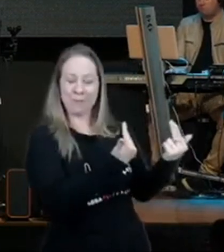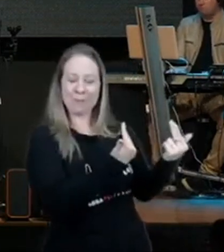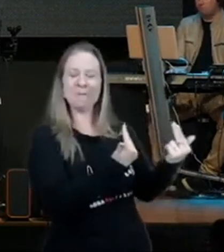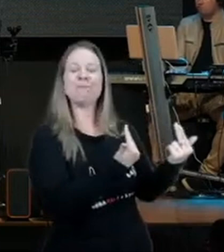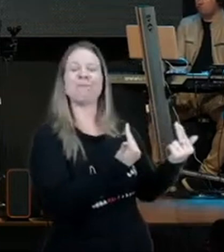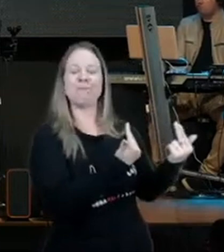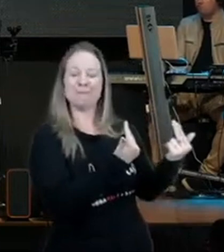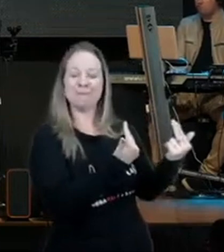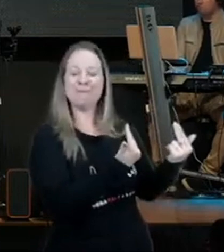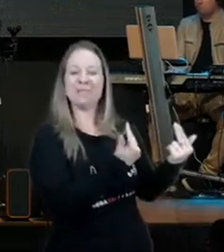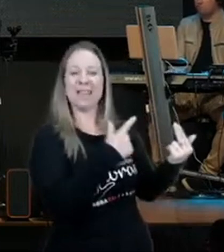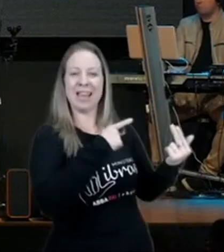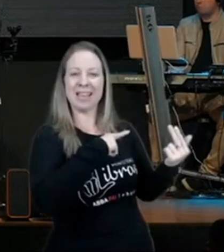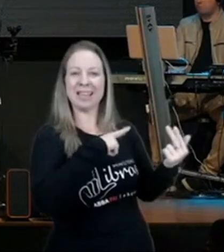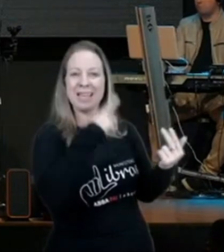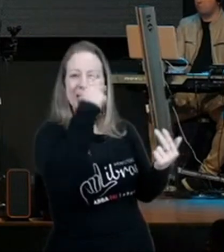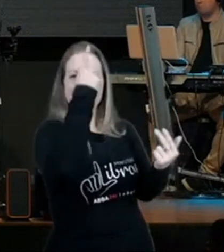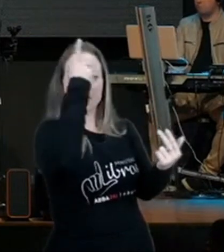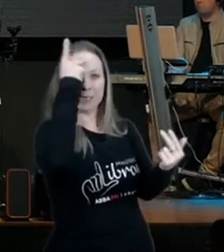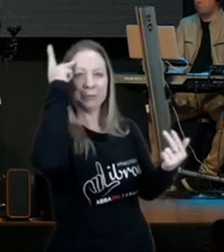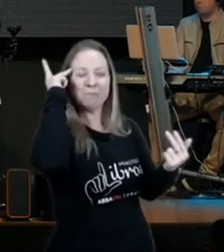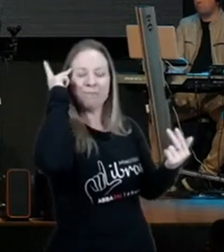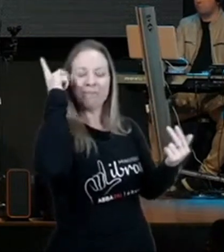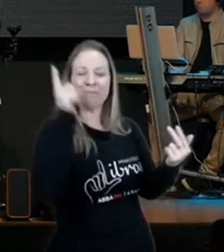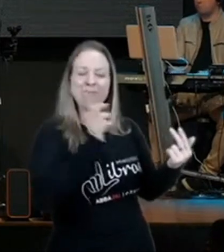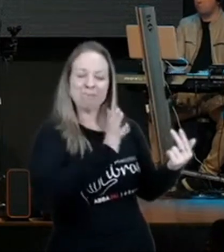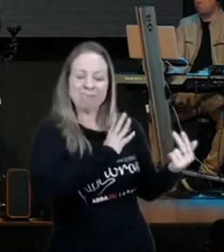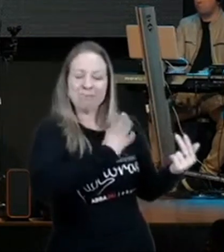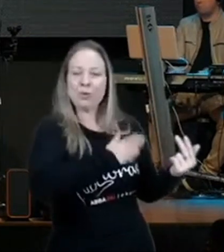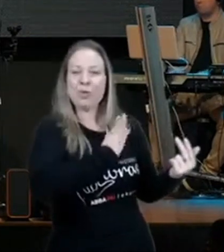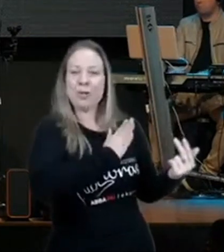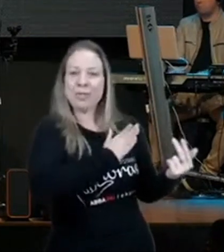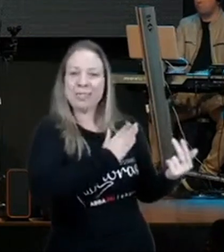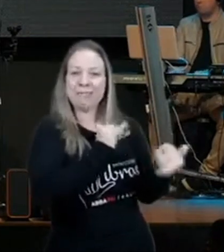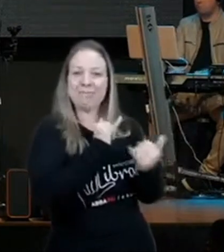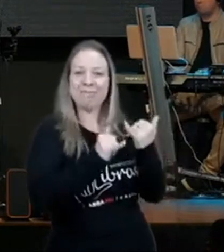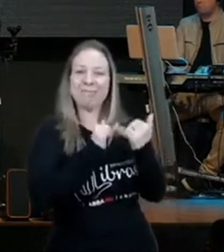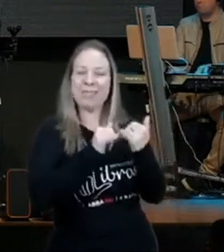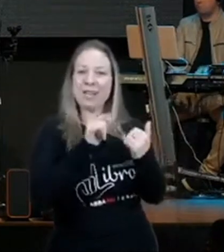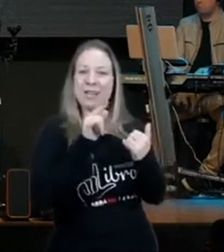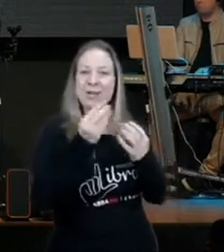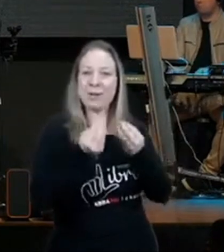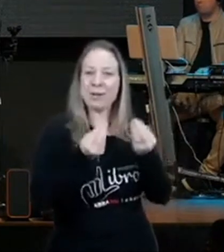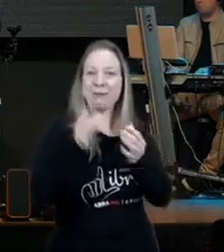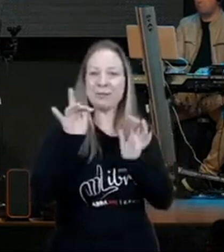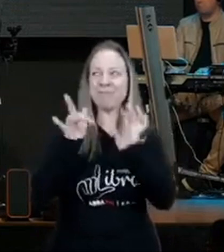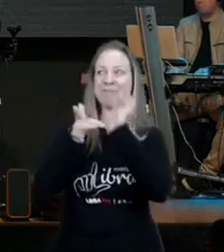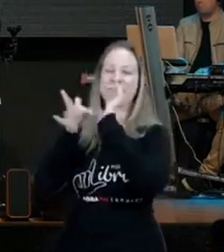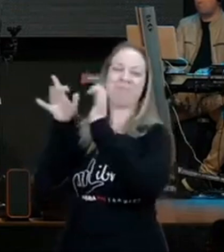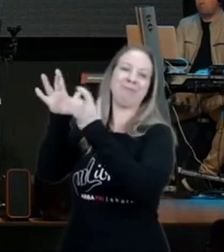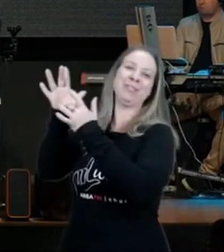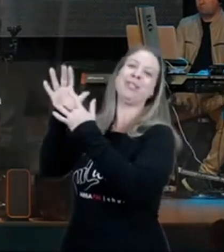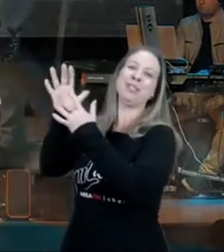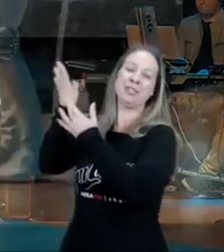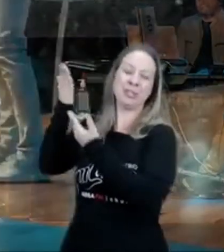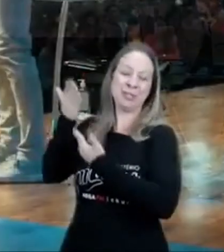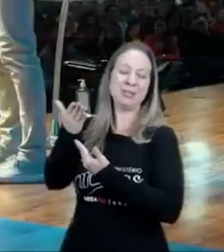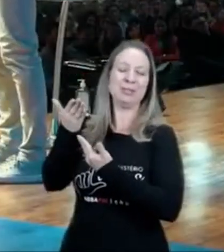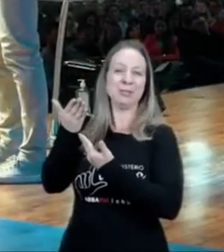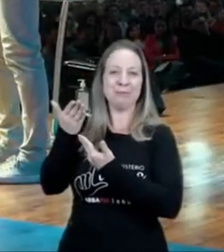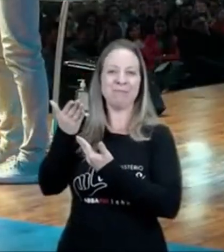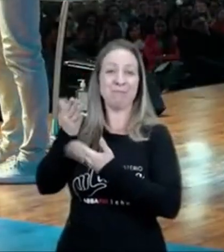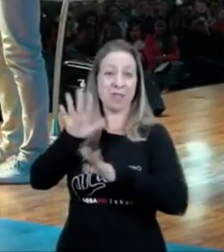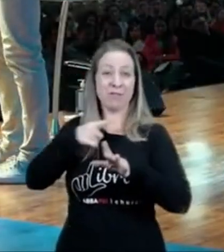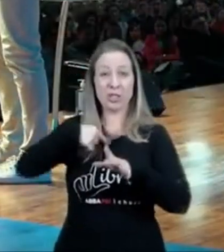coração, parecido com o de Jesus, Tito são presentes de Deus para nós, nós quando estamos na